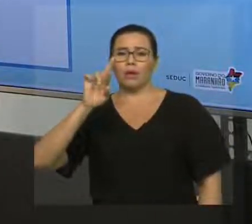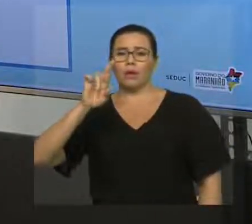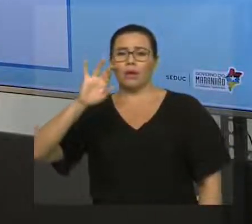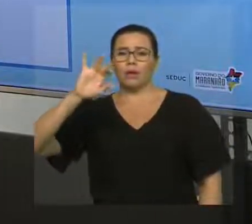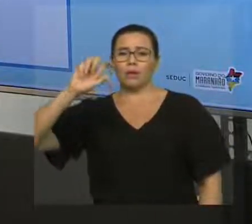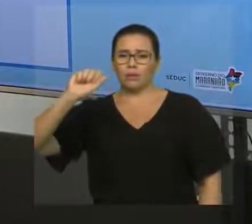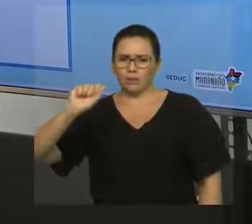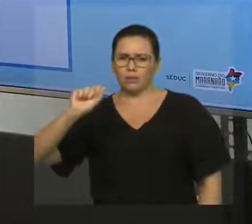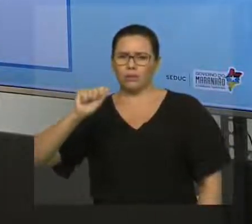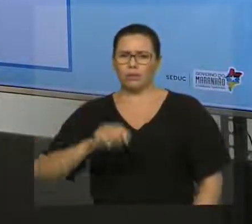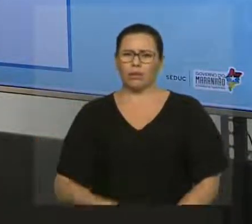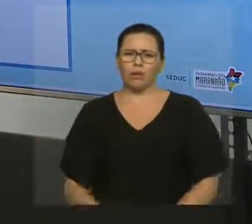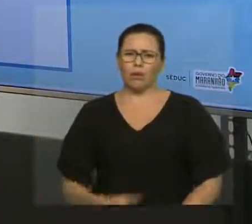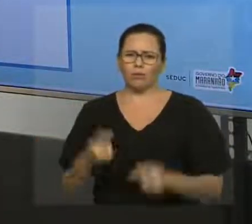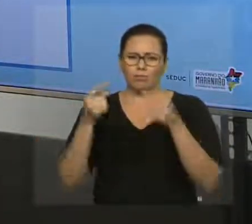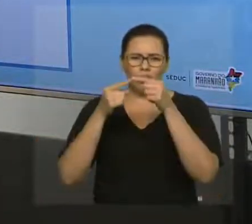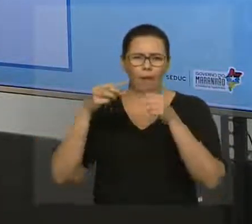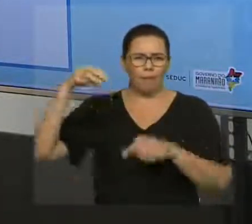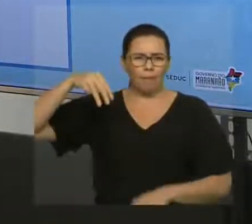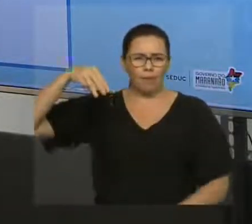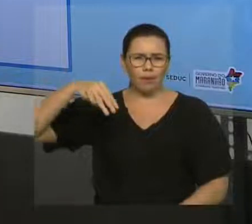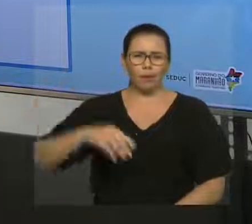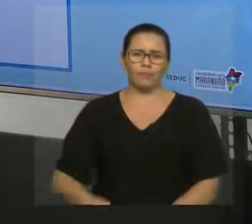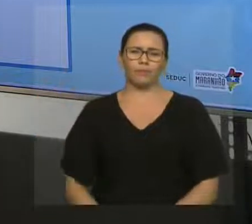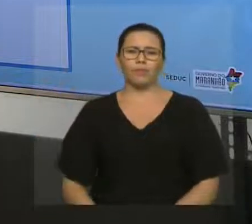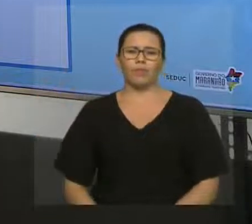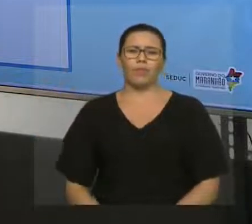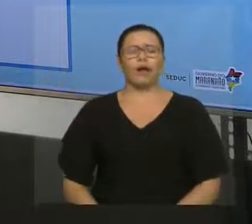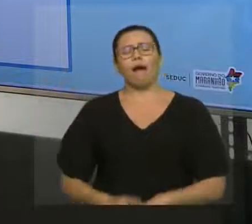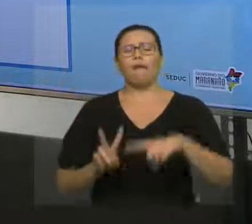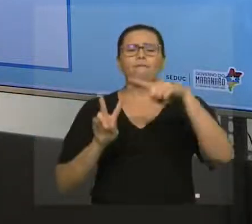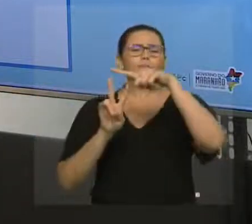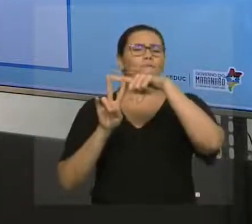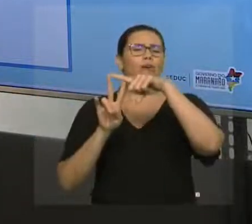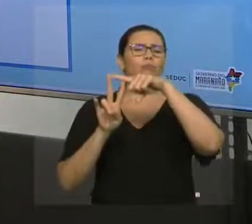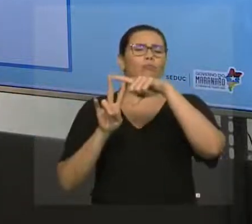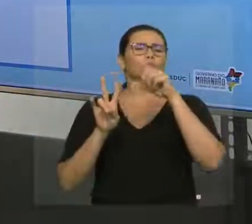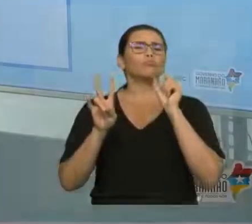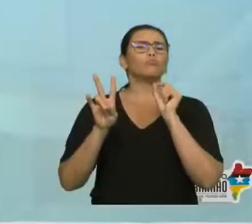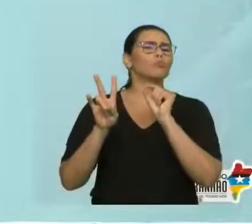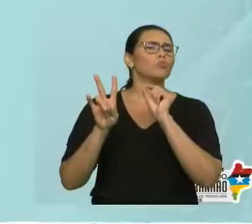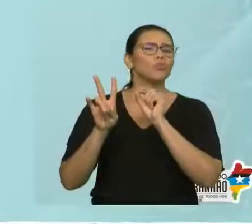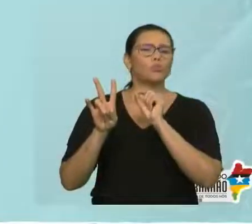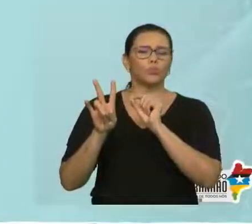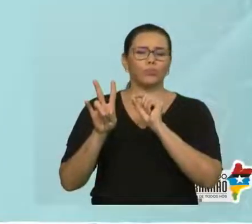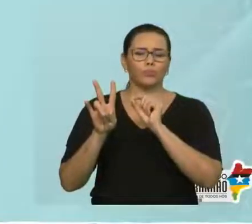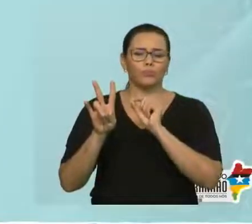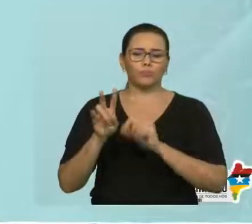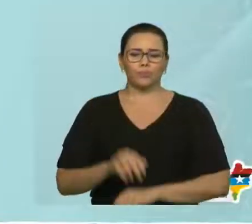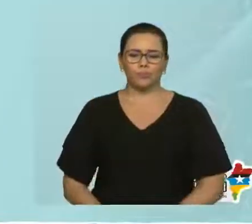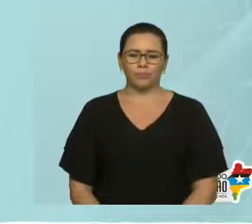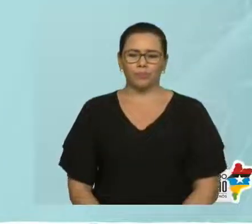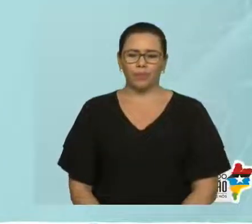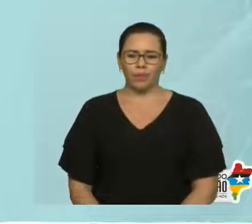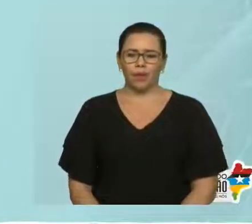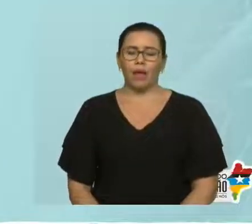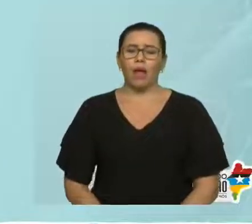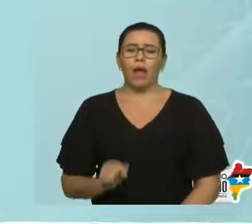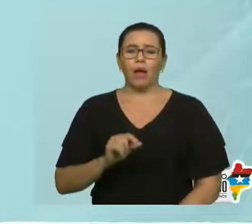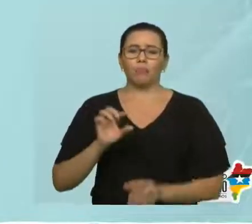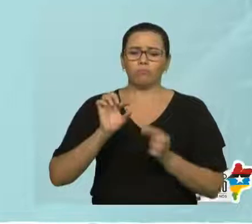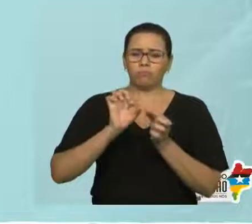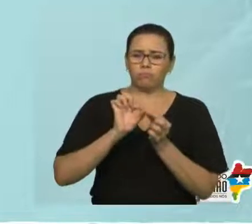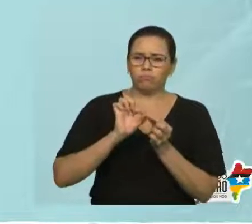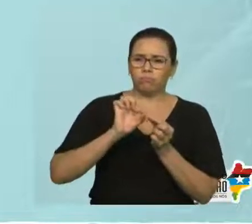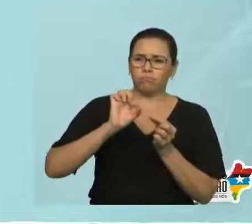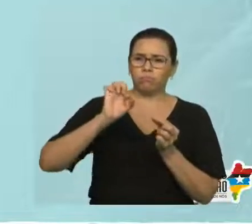da matemática. Então, o que é um vetor? Para que serve um vetor? Para que eu um vetor? Então, um vetor nada mais é do que um segmento de